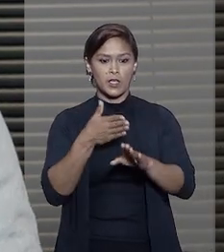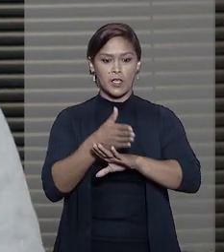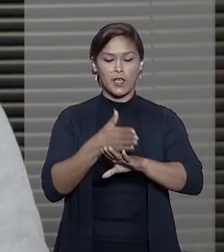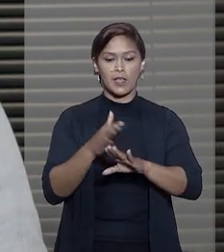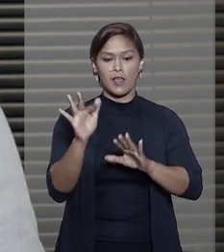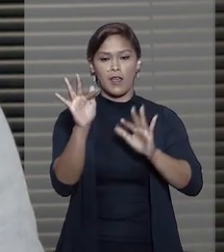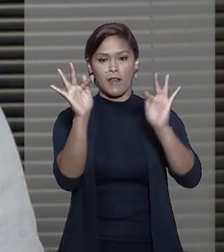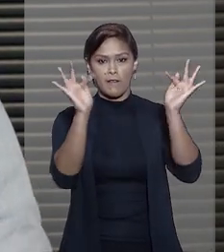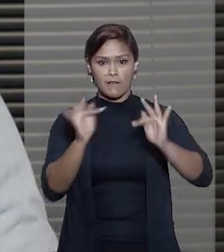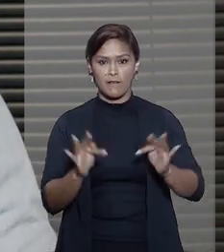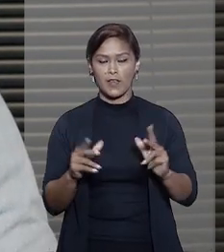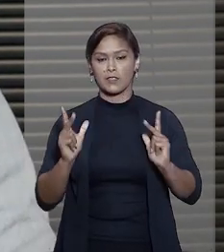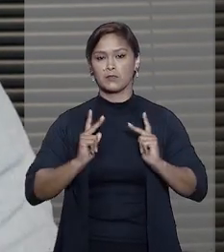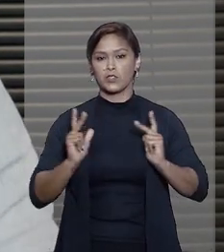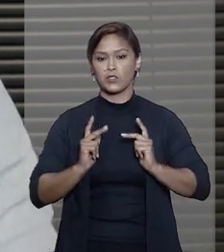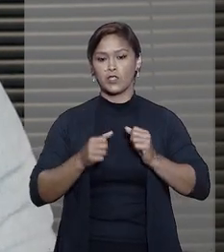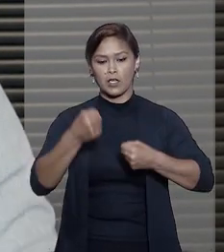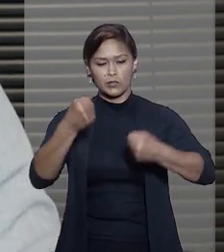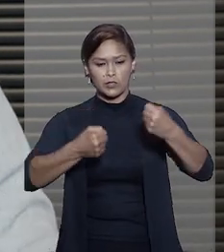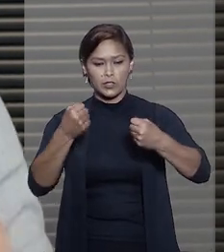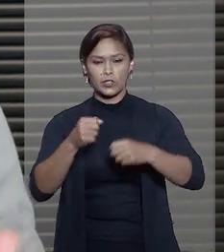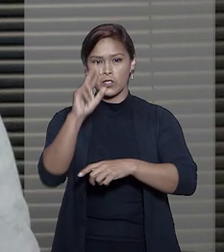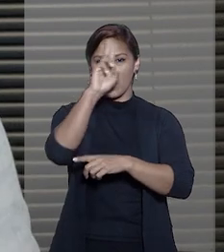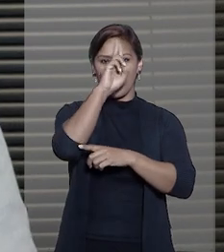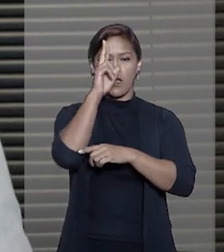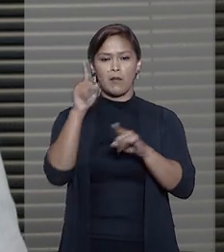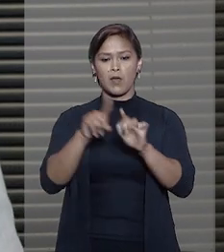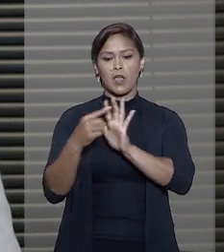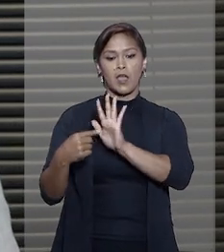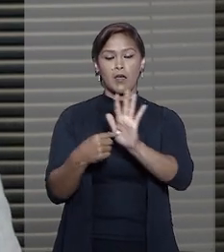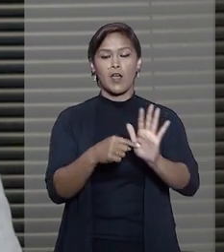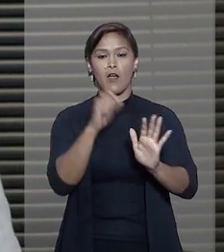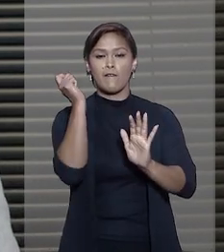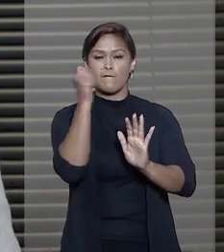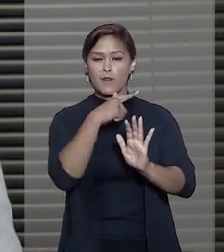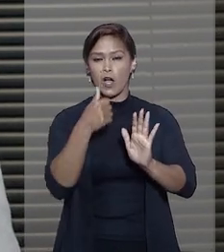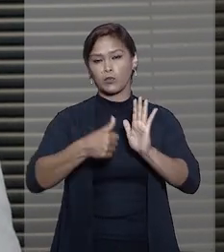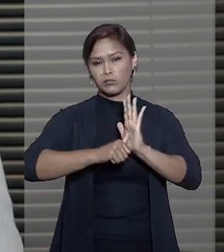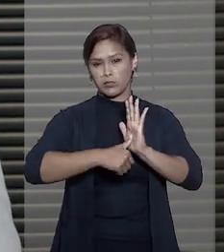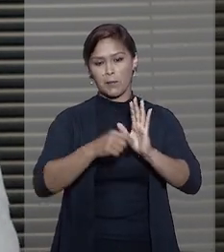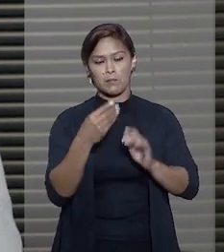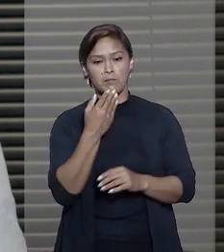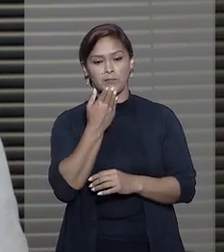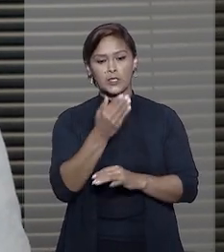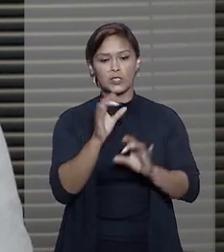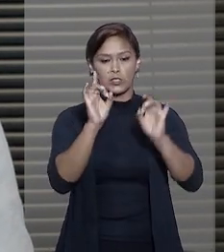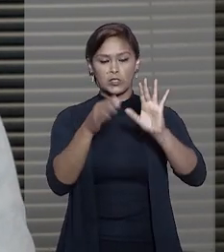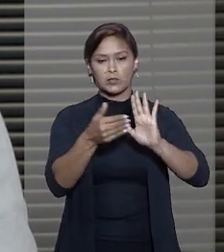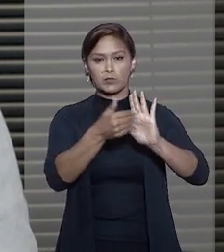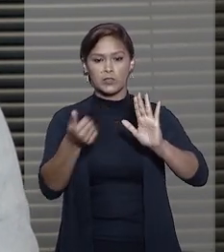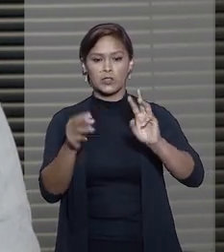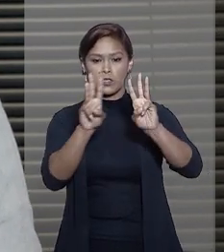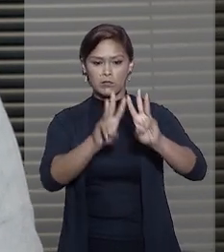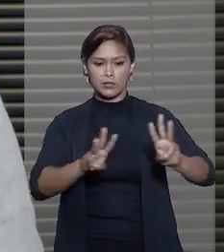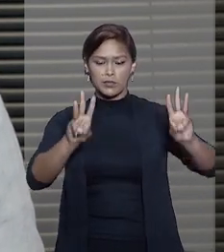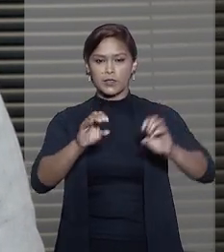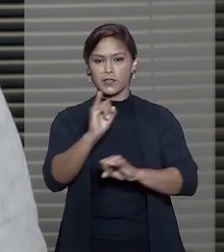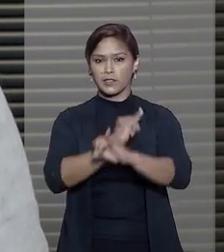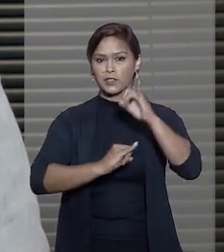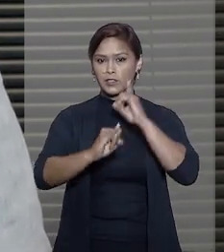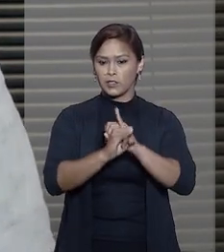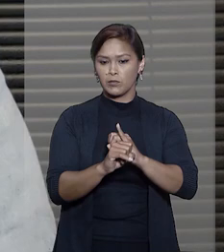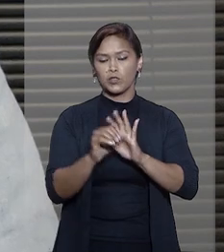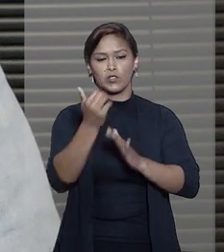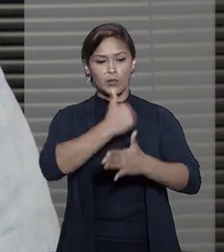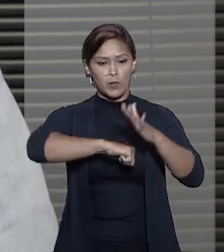entrar em festa particular, além de dirigir bêbado e apresentar documento falso, pediu na Justiça a exclusão na internet das notícias sobre